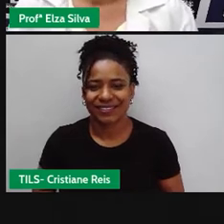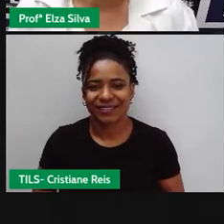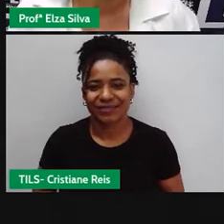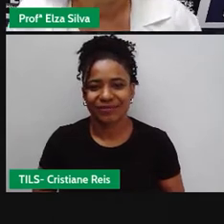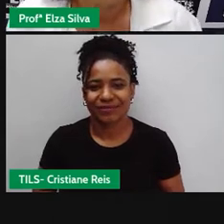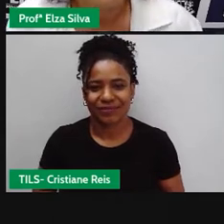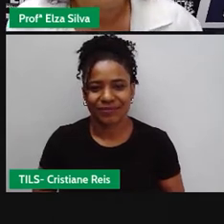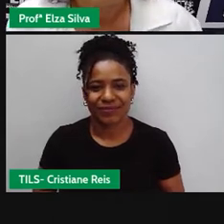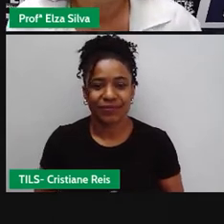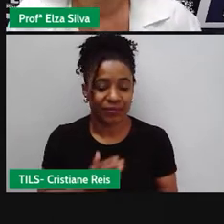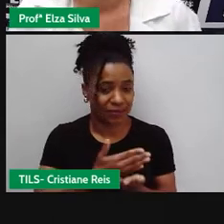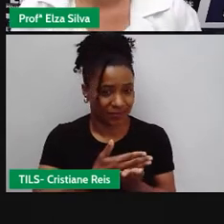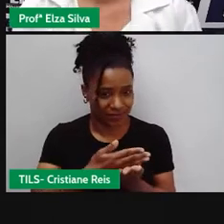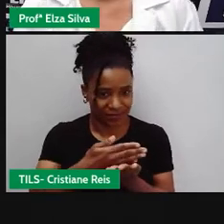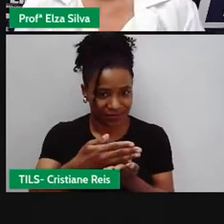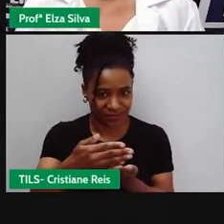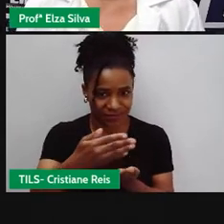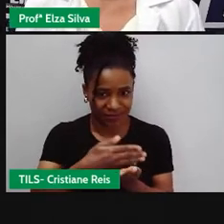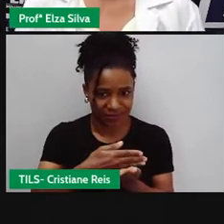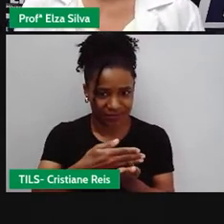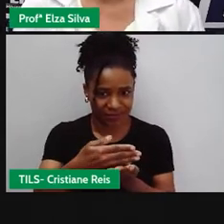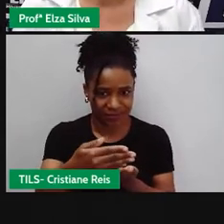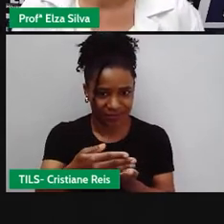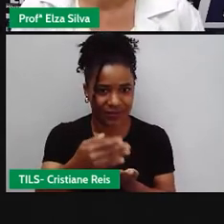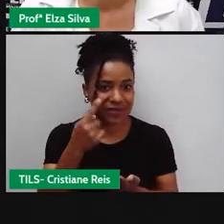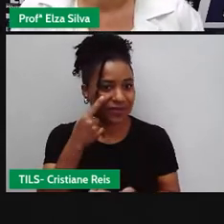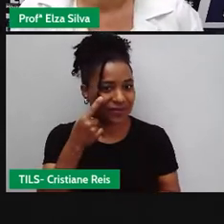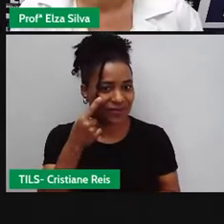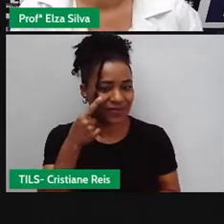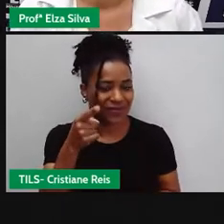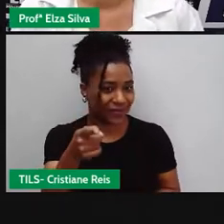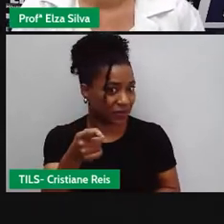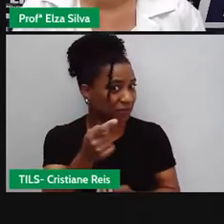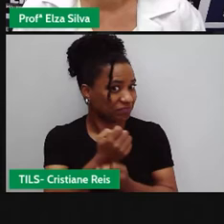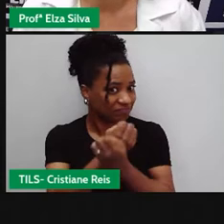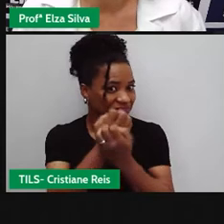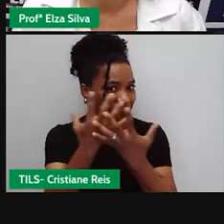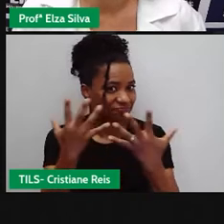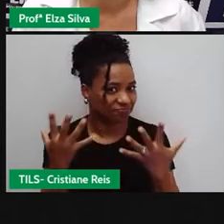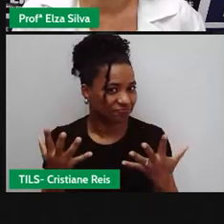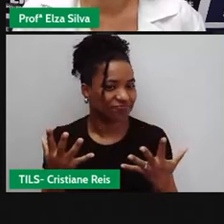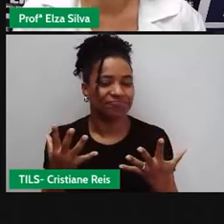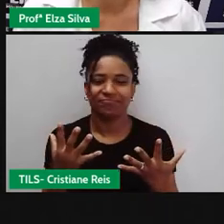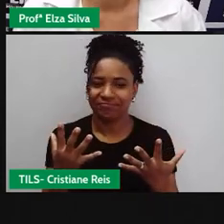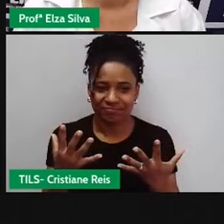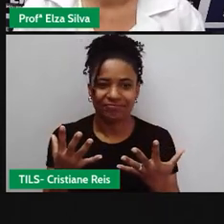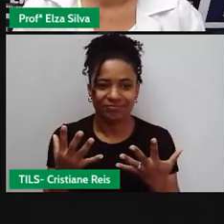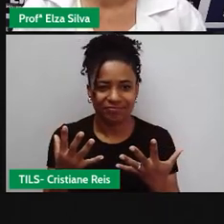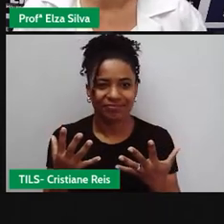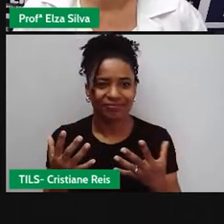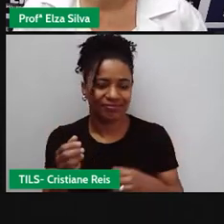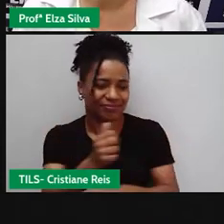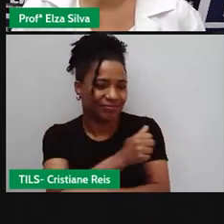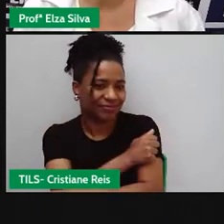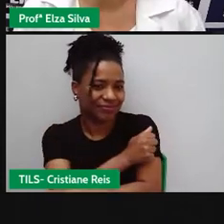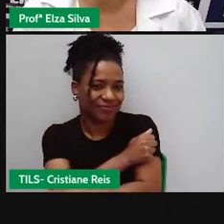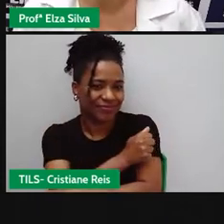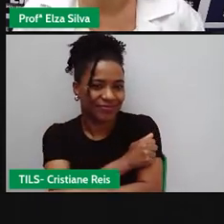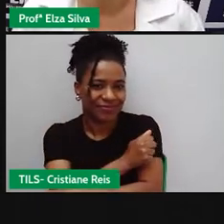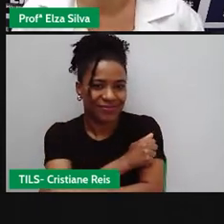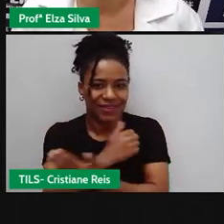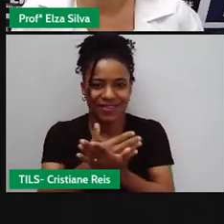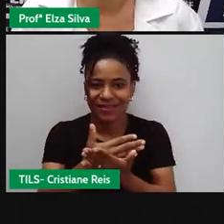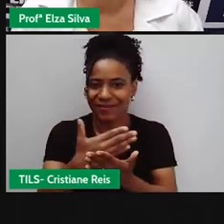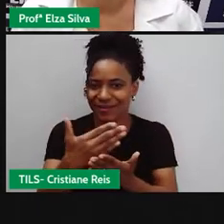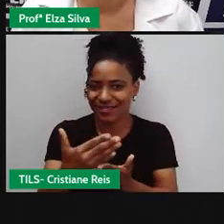Para começar, olha que maravilha, a nossa aula de hoje vai começar com